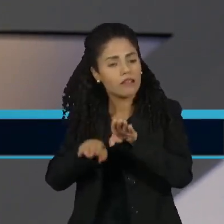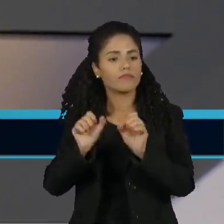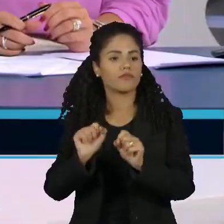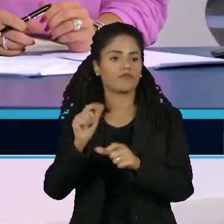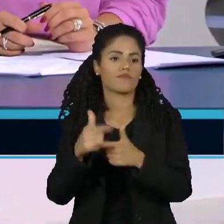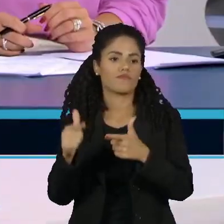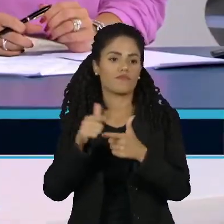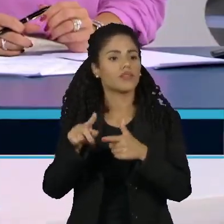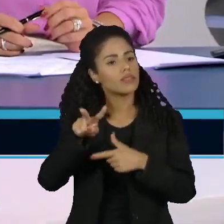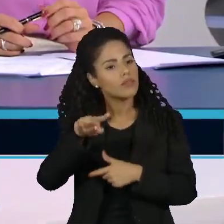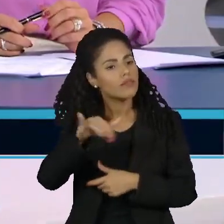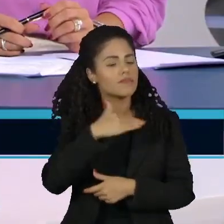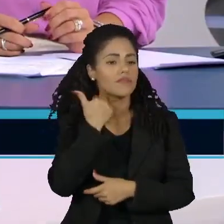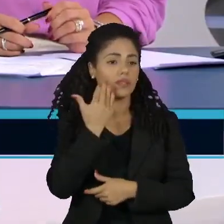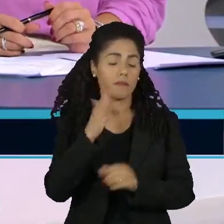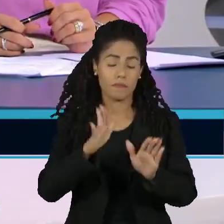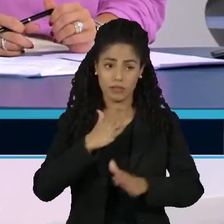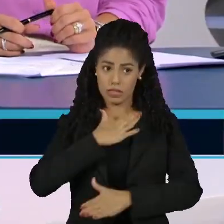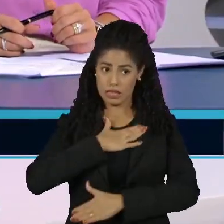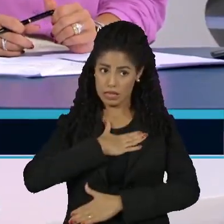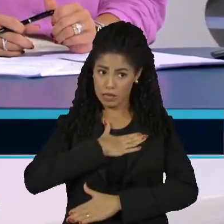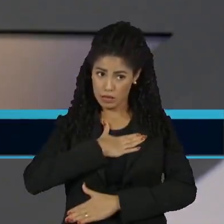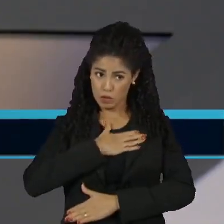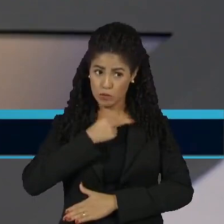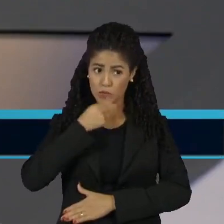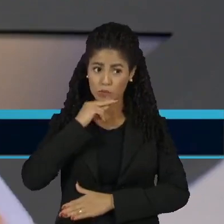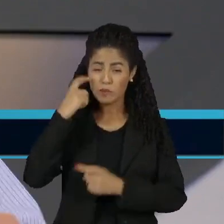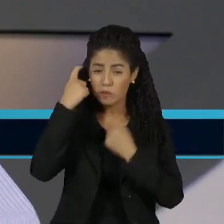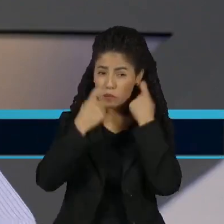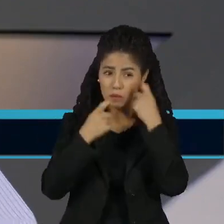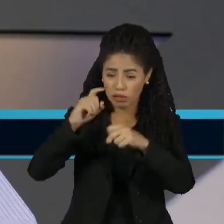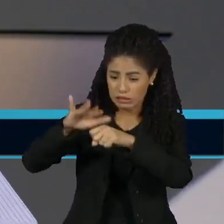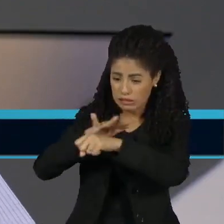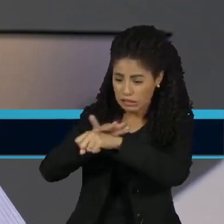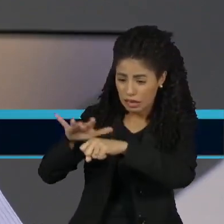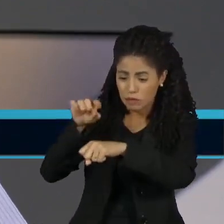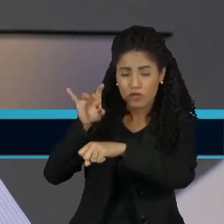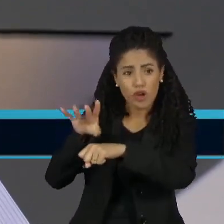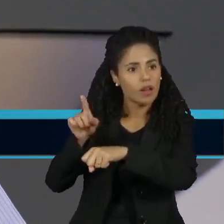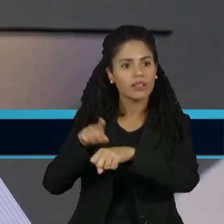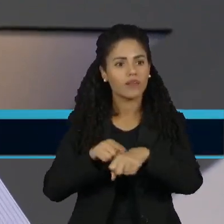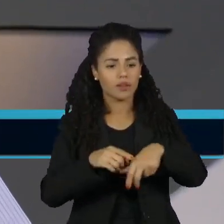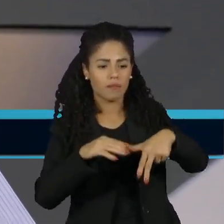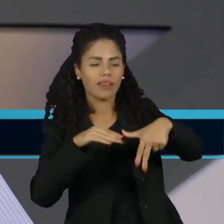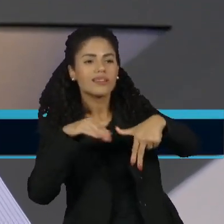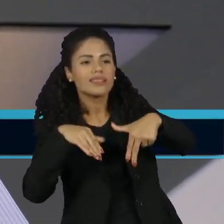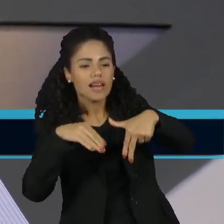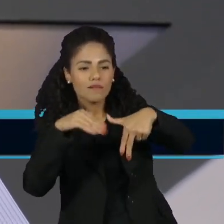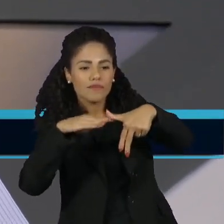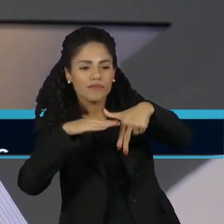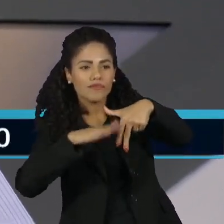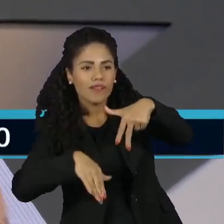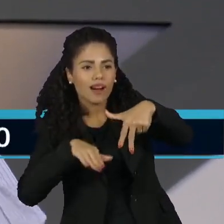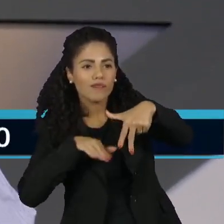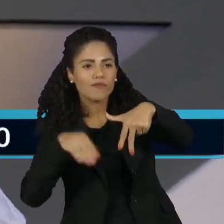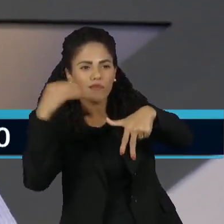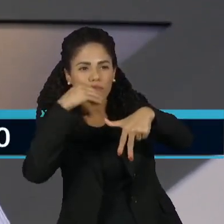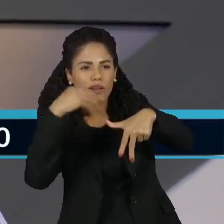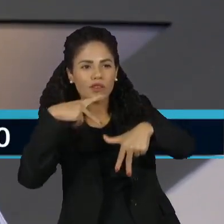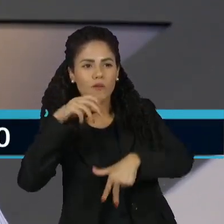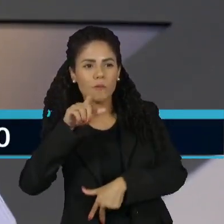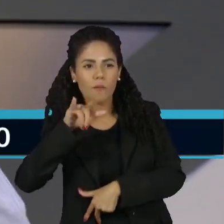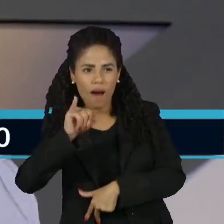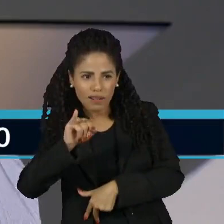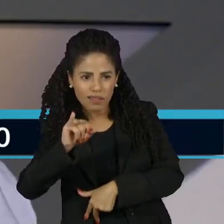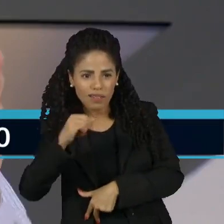ter mortes. O que me preocupa não é só o sarampo, poliomielite está indo no mesmo caminho. E você